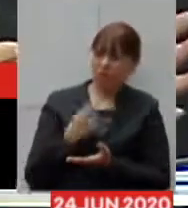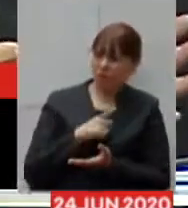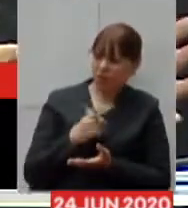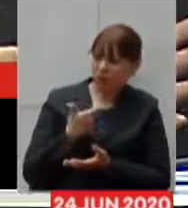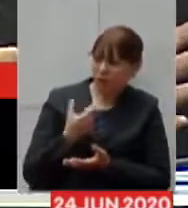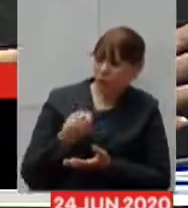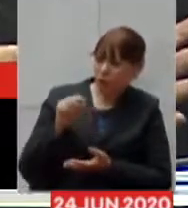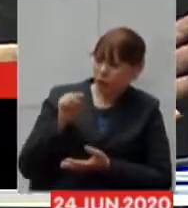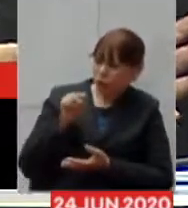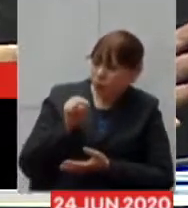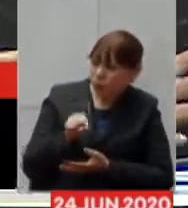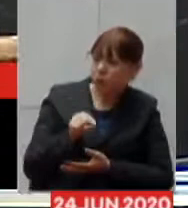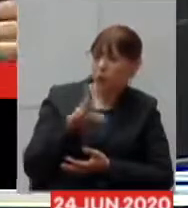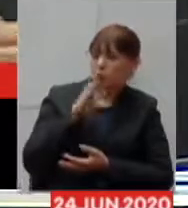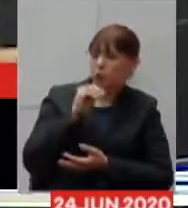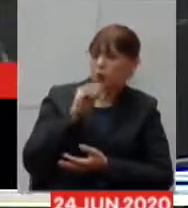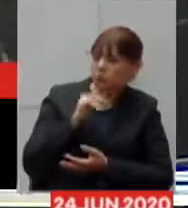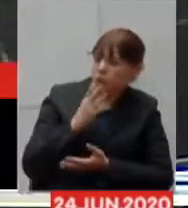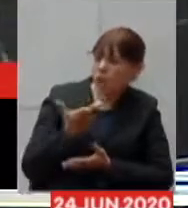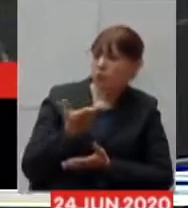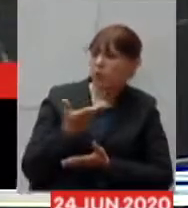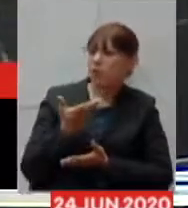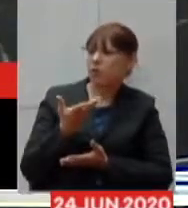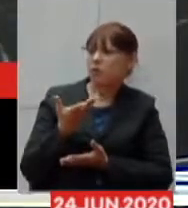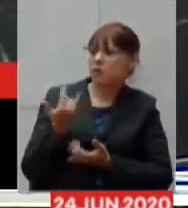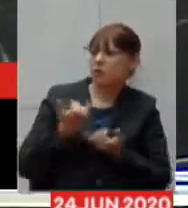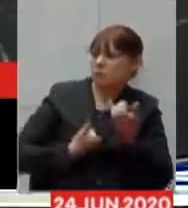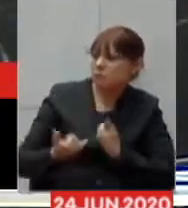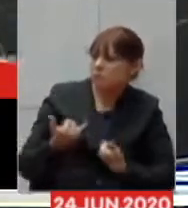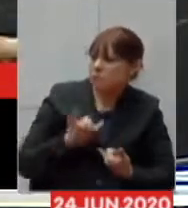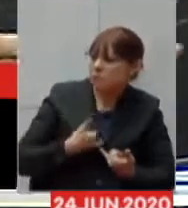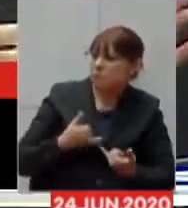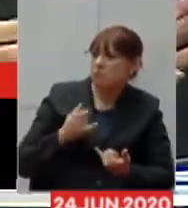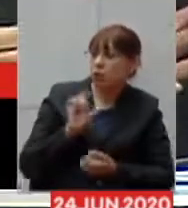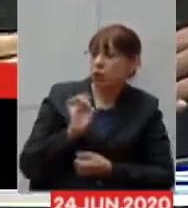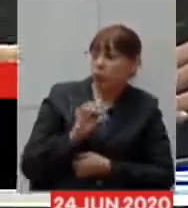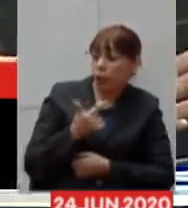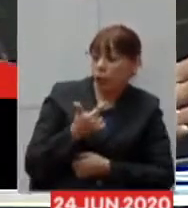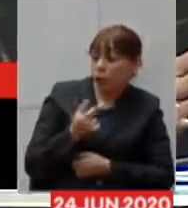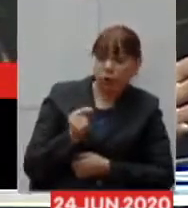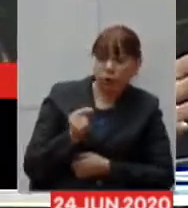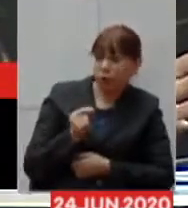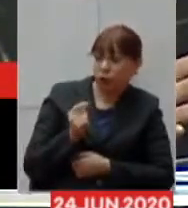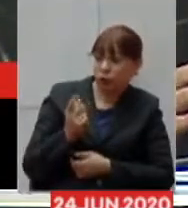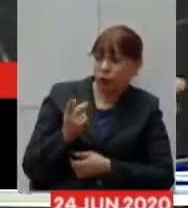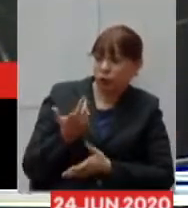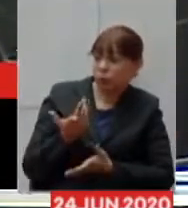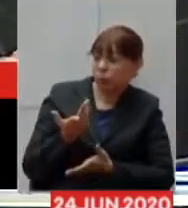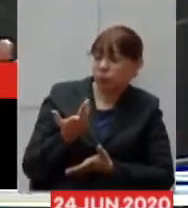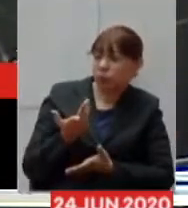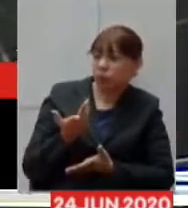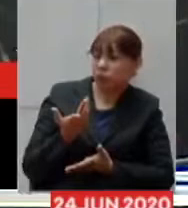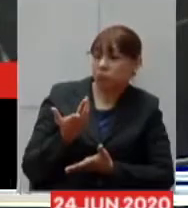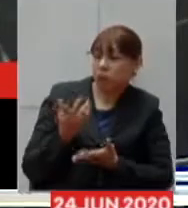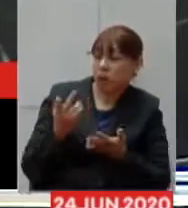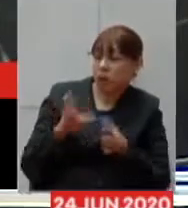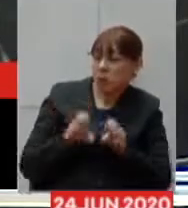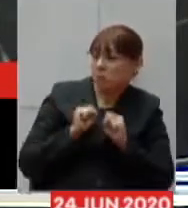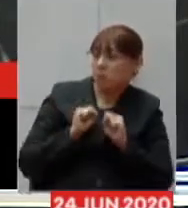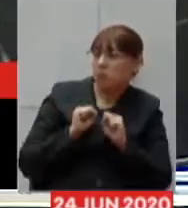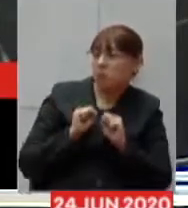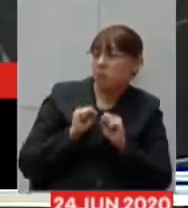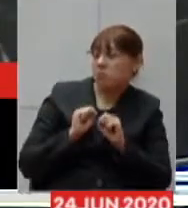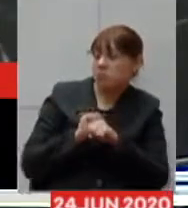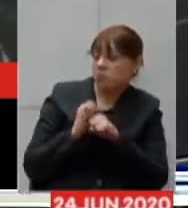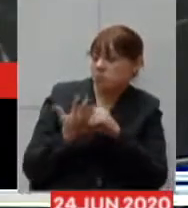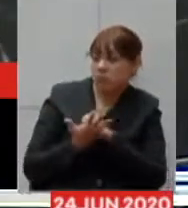colaboradores e a informação que eu tenho é que são apenas 20 casos que estão sob controle. Então é necessário